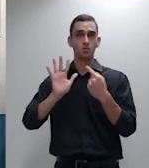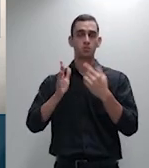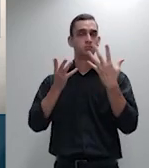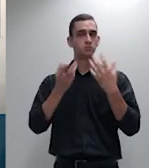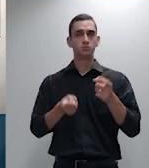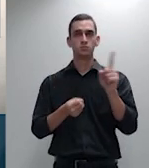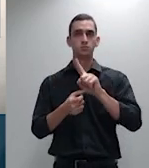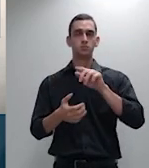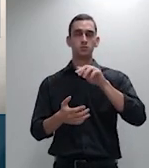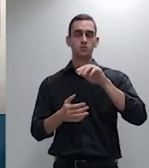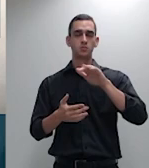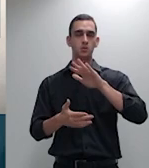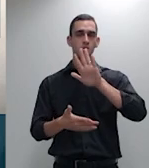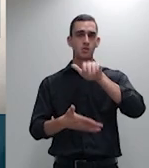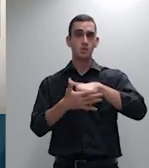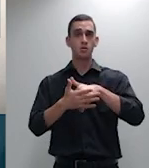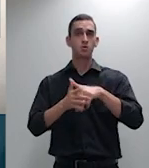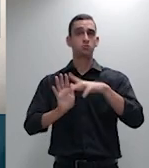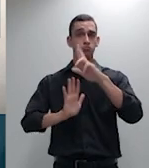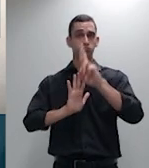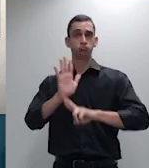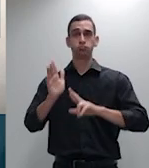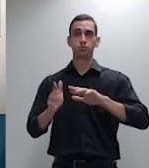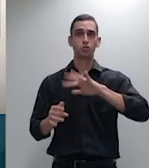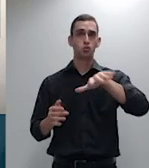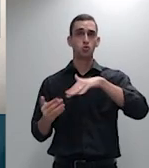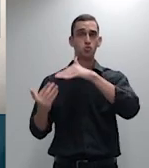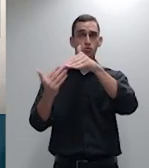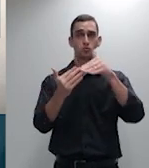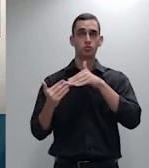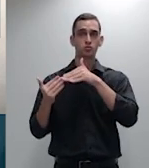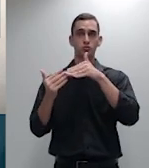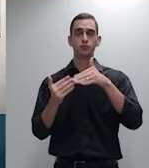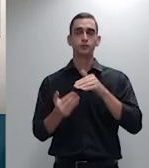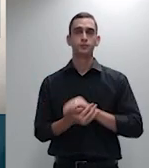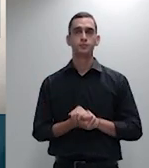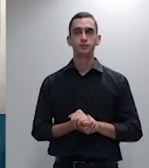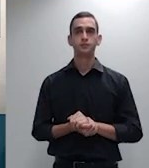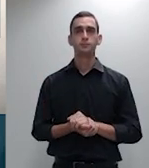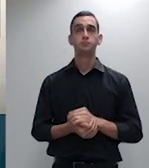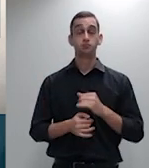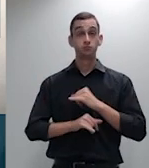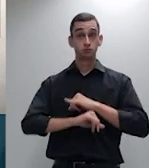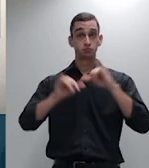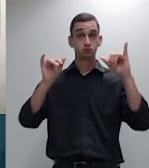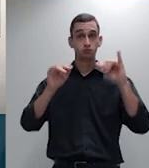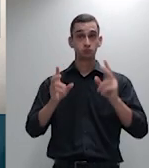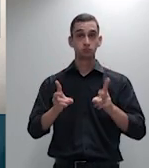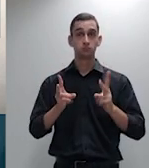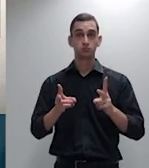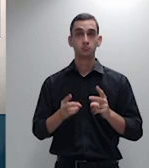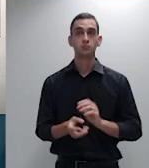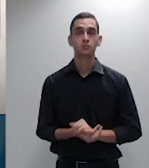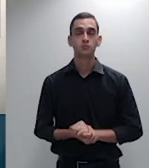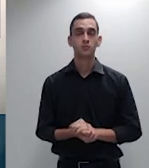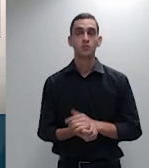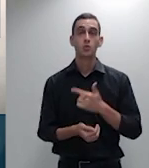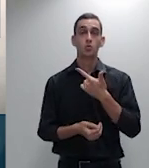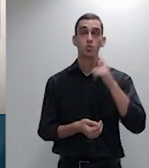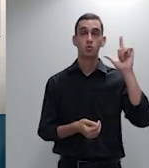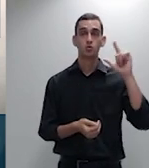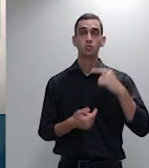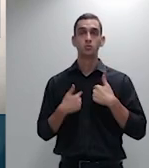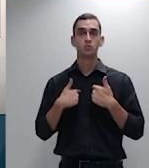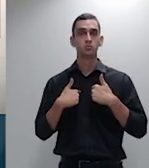isso beleza você pode prosseguir por favor os colegas na próxima aqui eu vou ler a parte caixa alta aqui porque